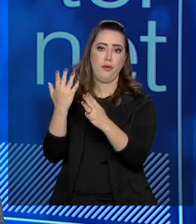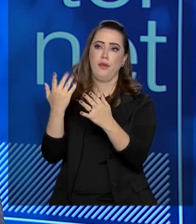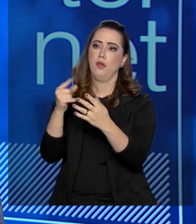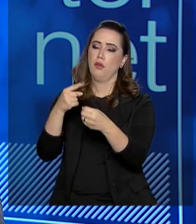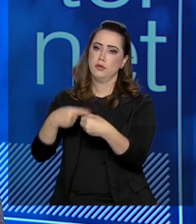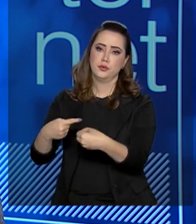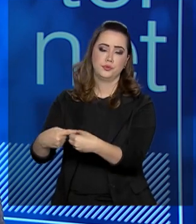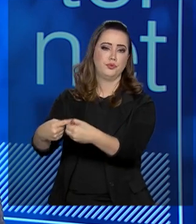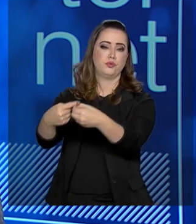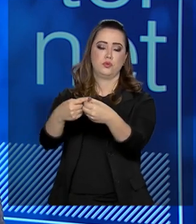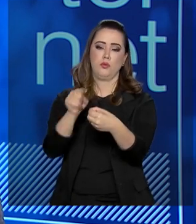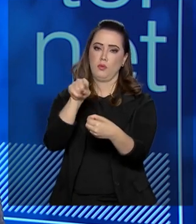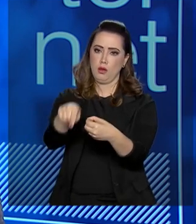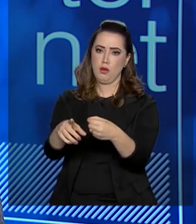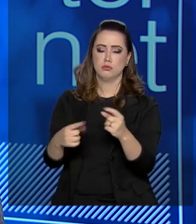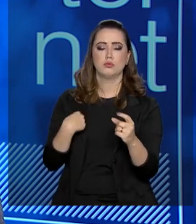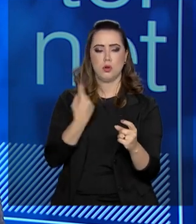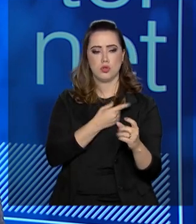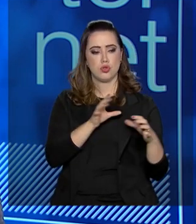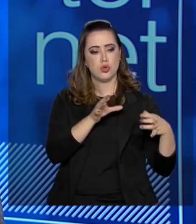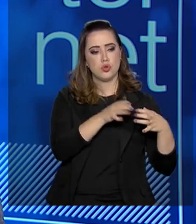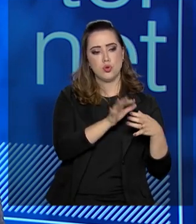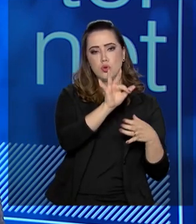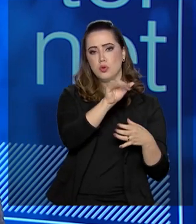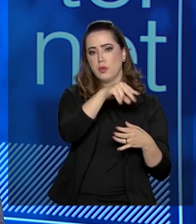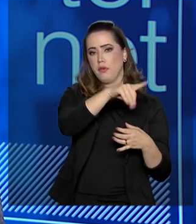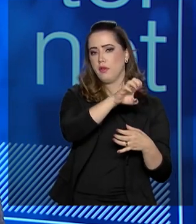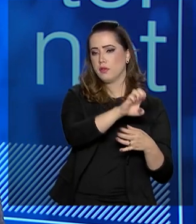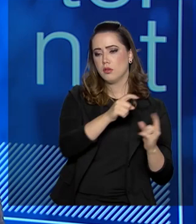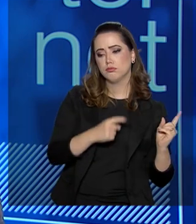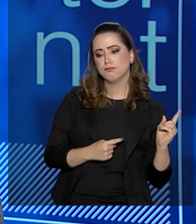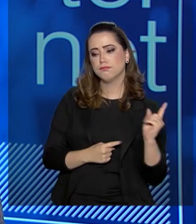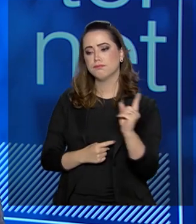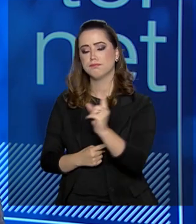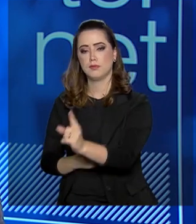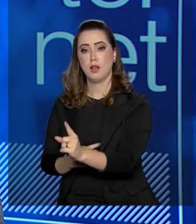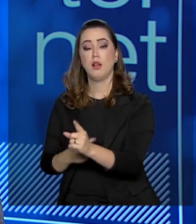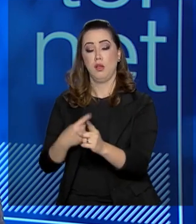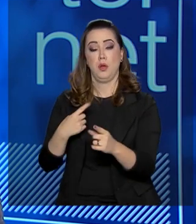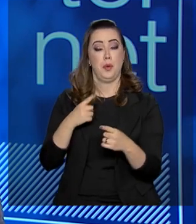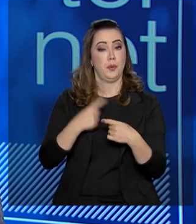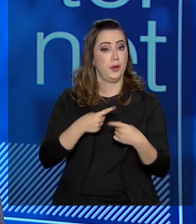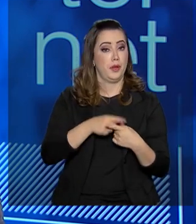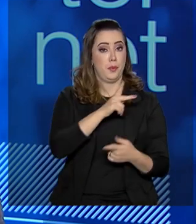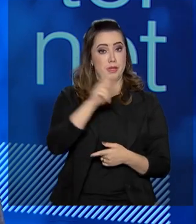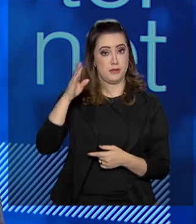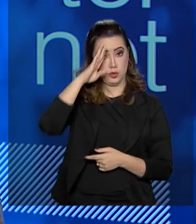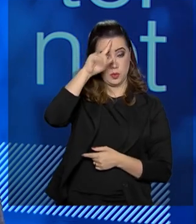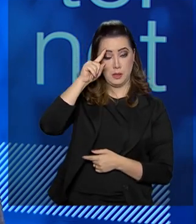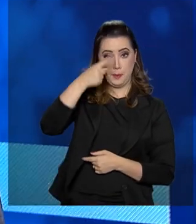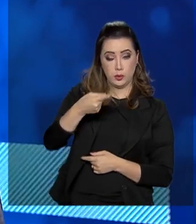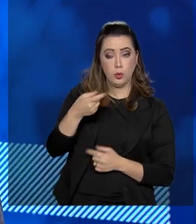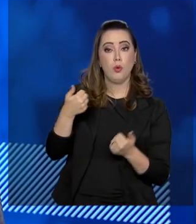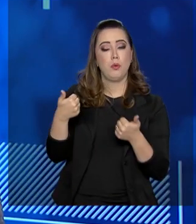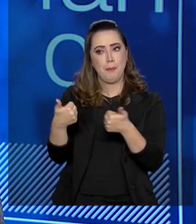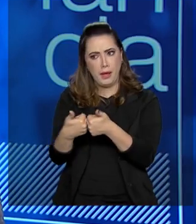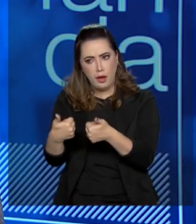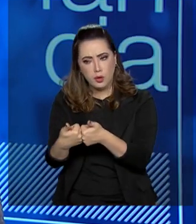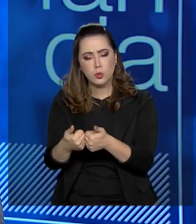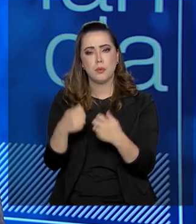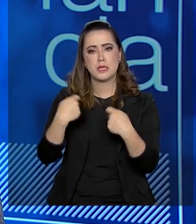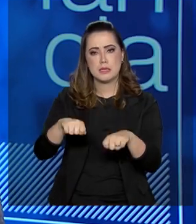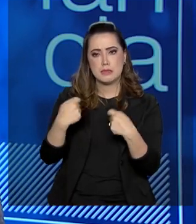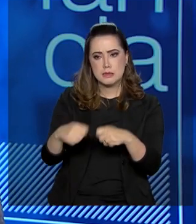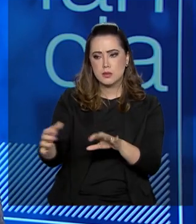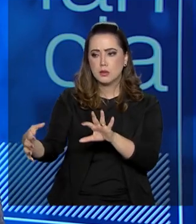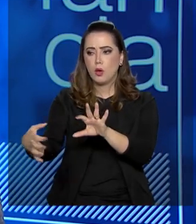município. A determinação do presidente Bolsonaro é que tenhamos uma atuação mais presente junto aos municípios. Na